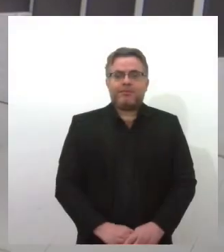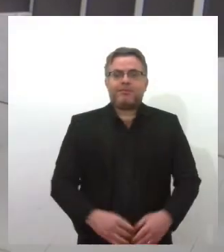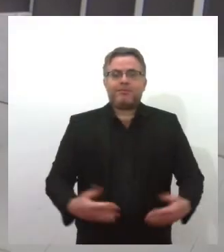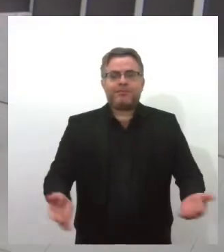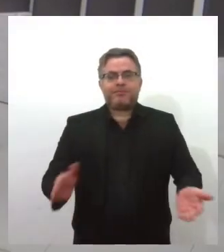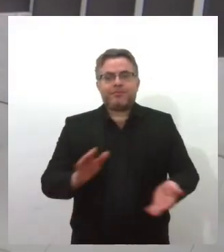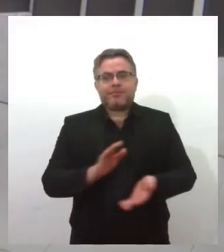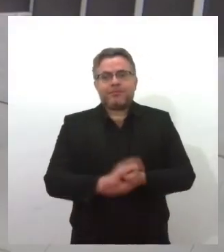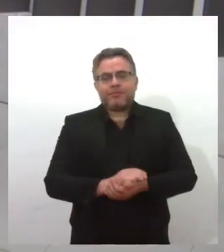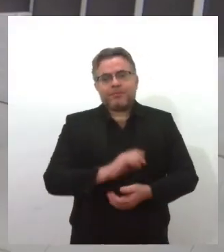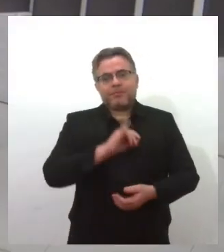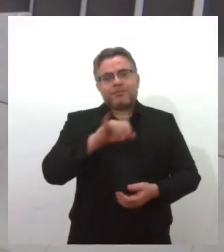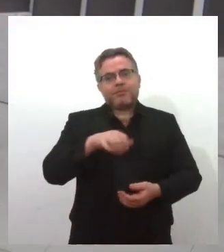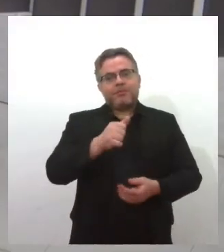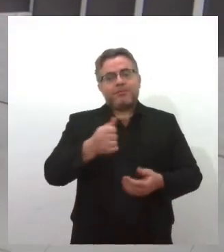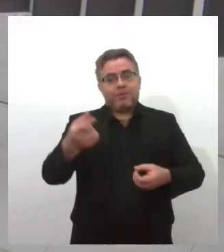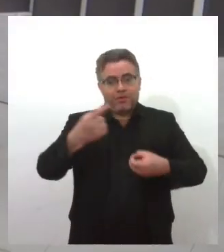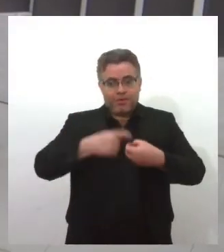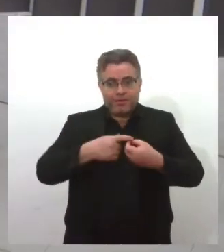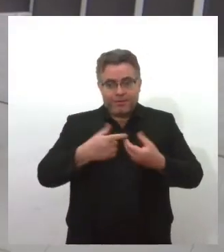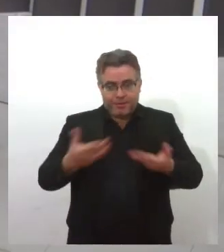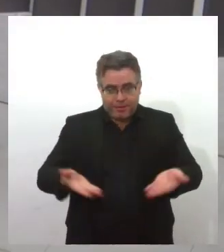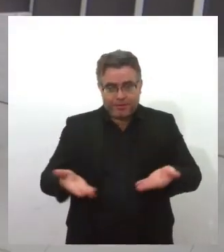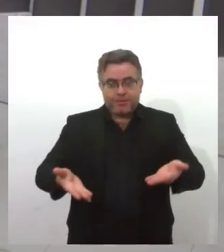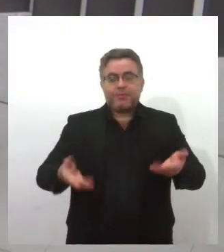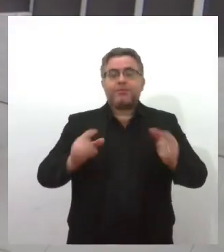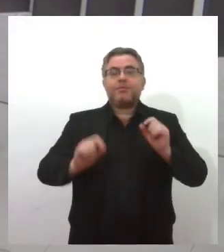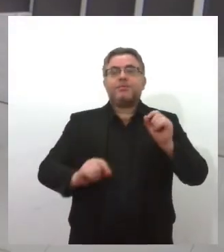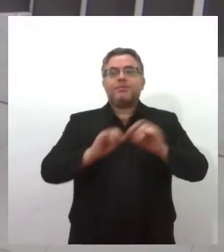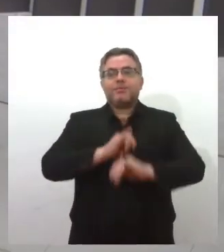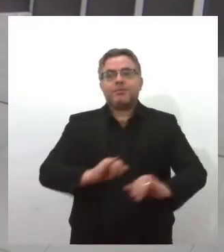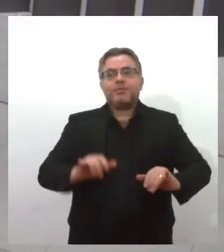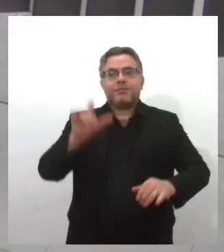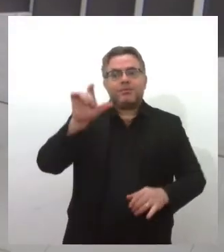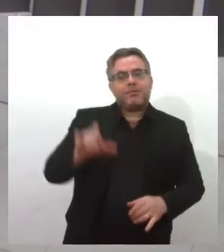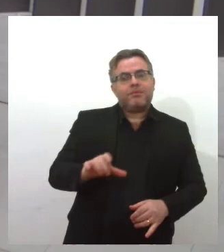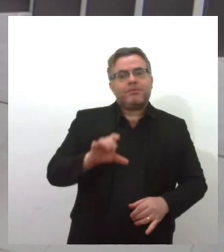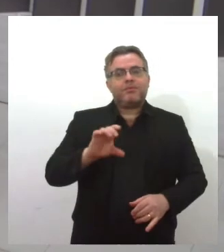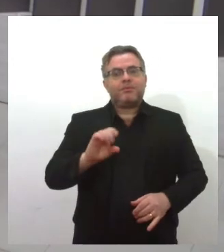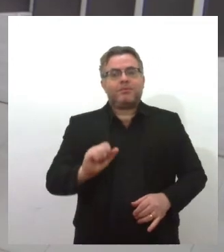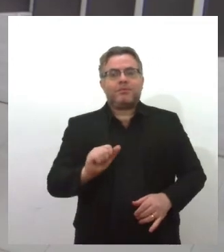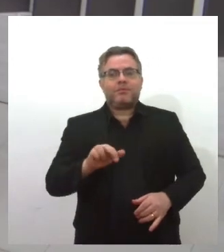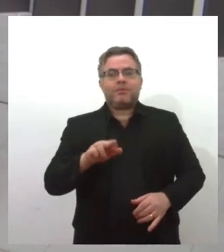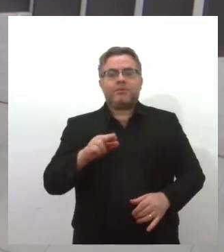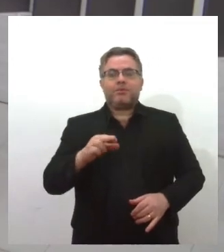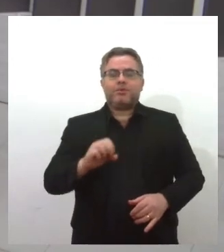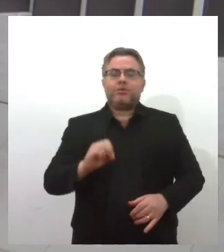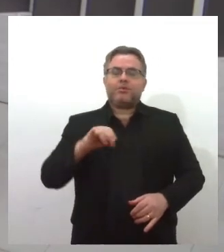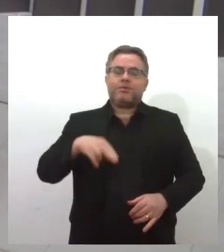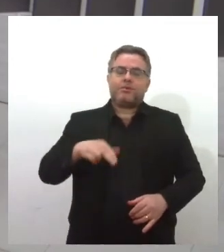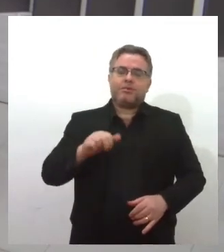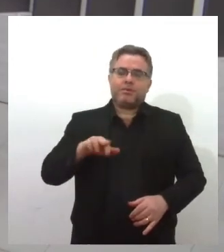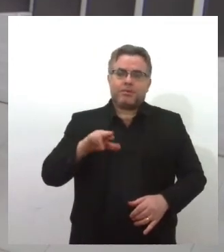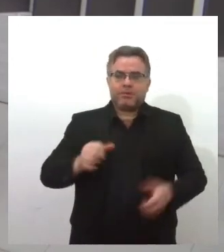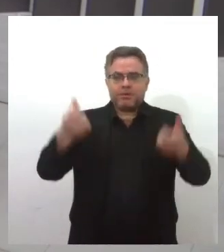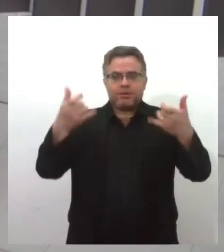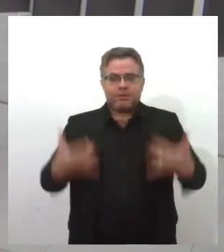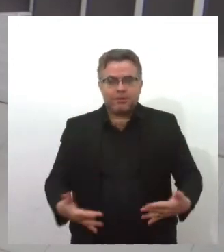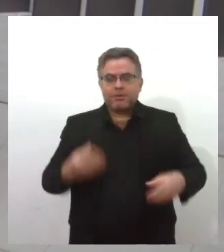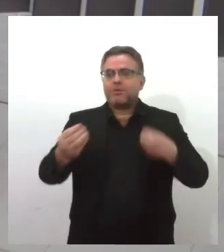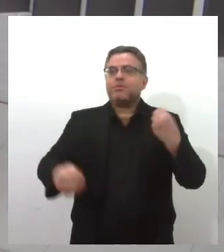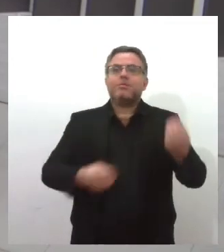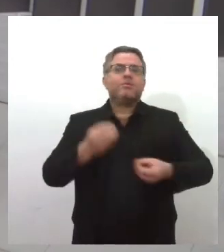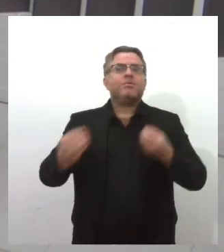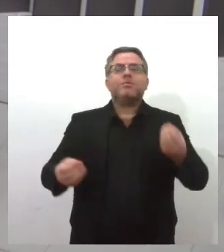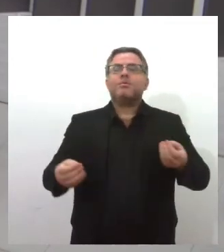O Jornal da Lese está de volta mostrando que a historiadora Sayonara Viana lançou o livro Retratos e Paisagens Afetivas de